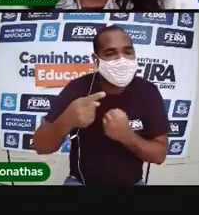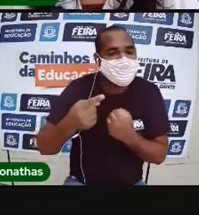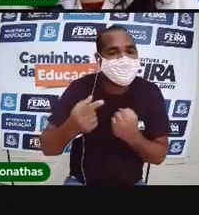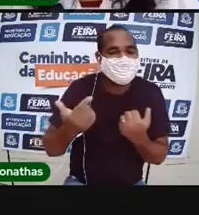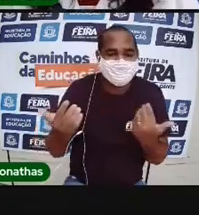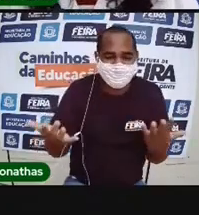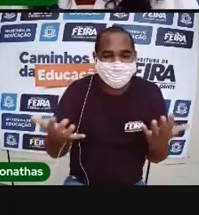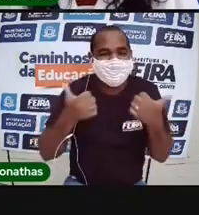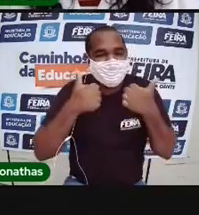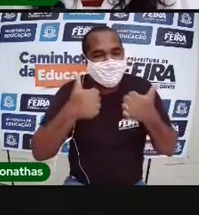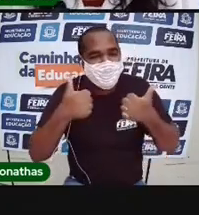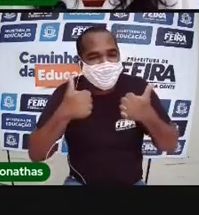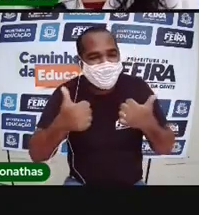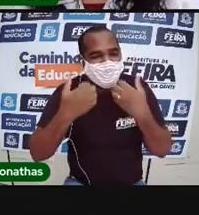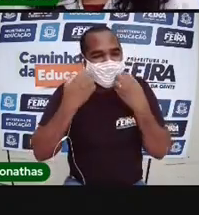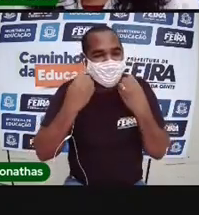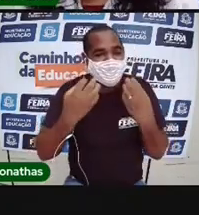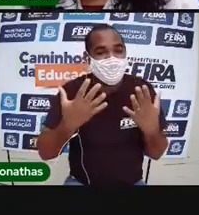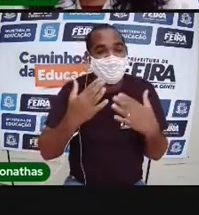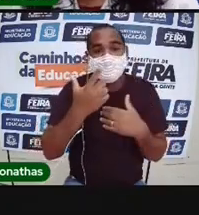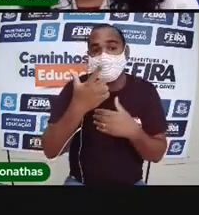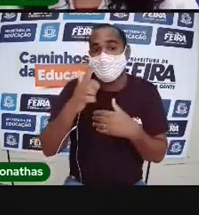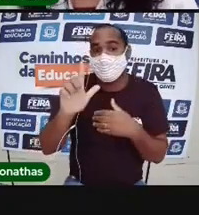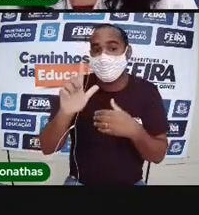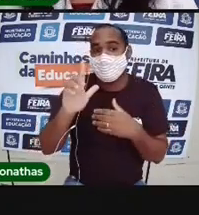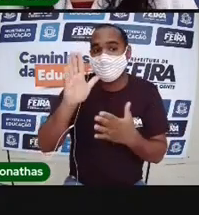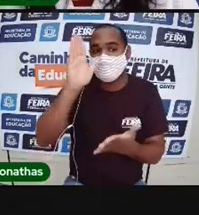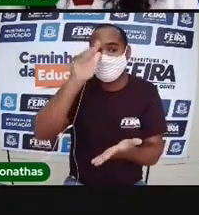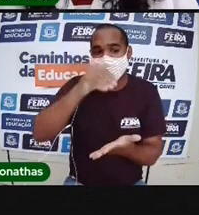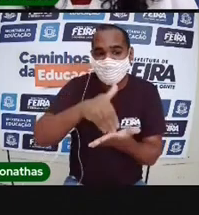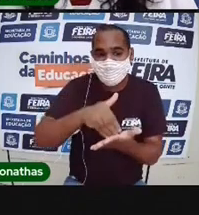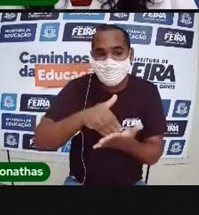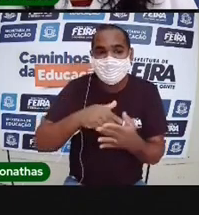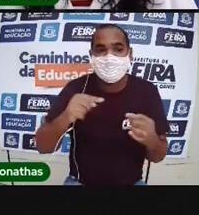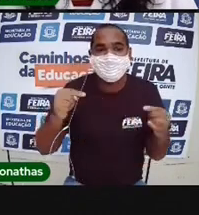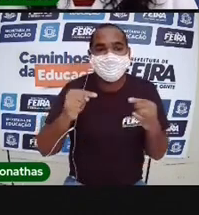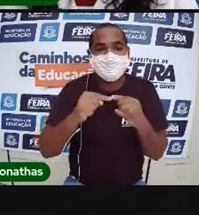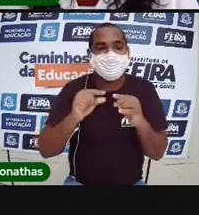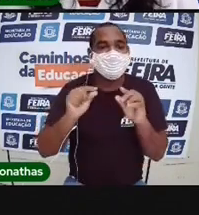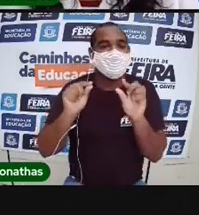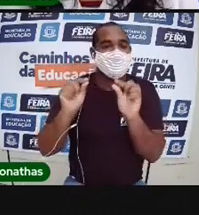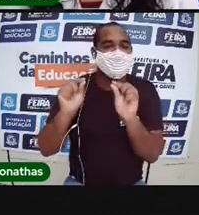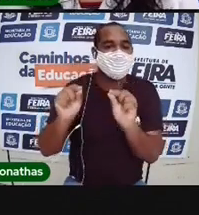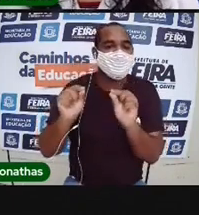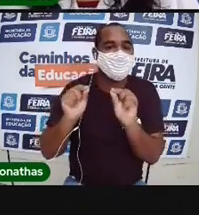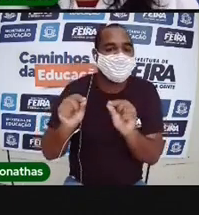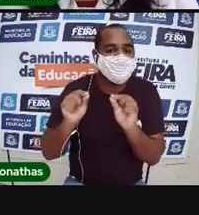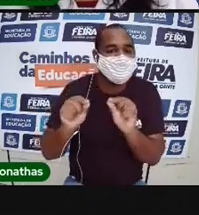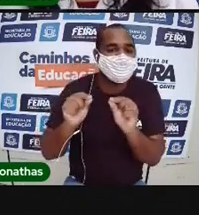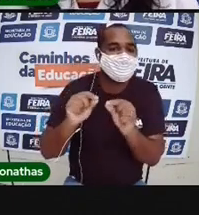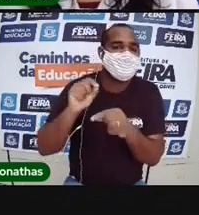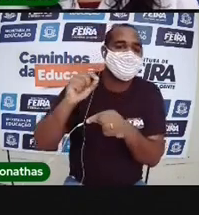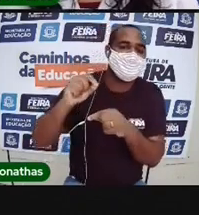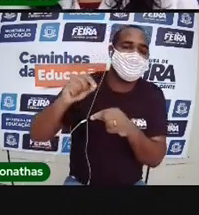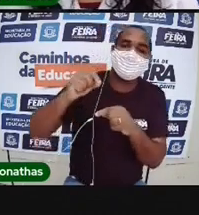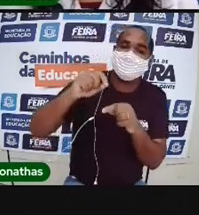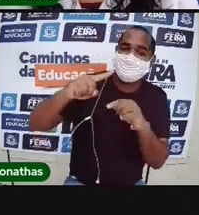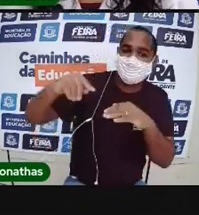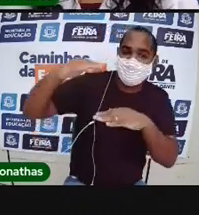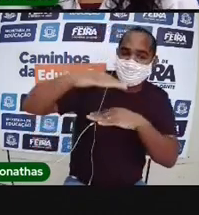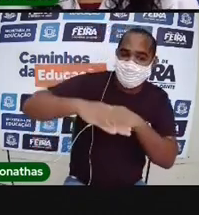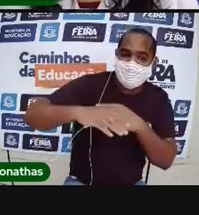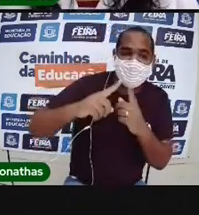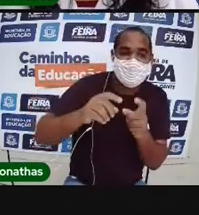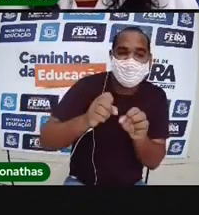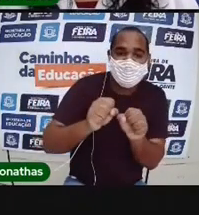Muito bem. Última charadinha. O que é, o que é? Cai no chão e não se